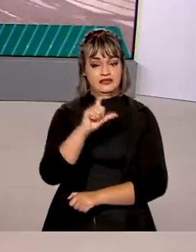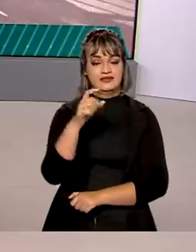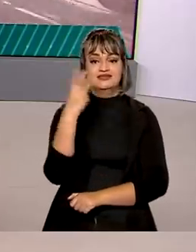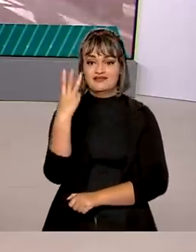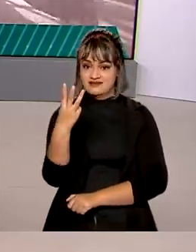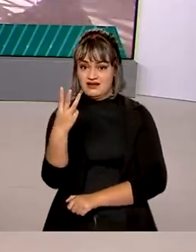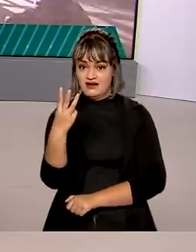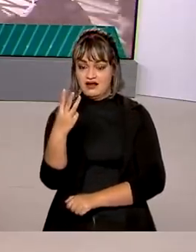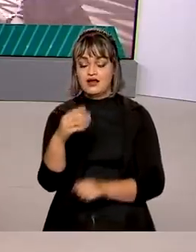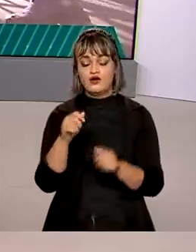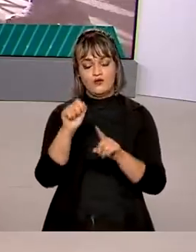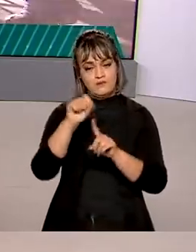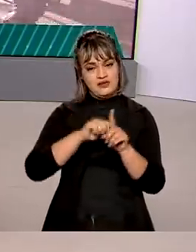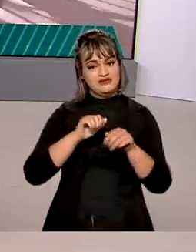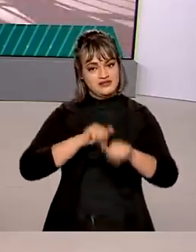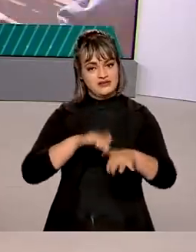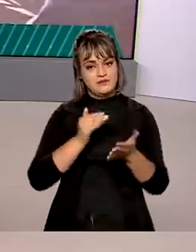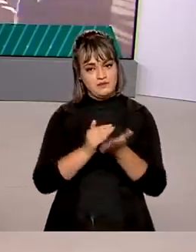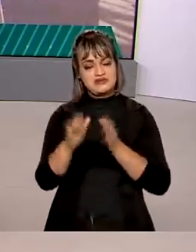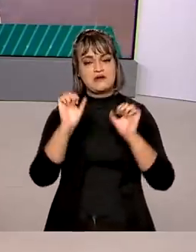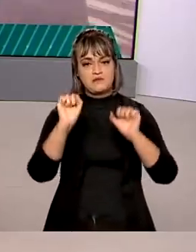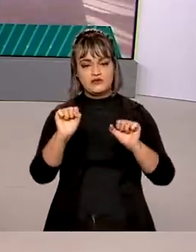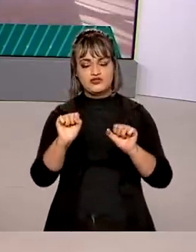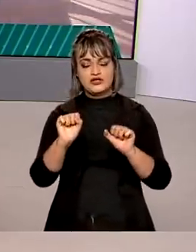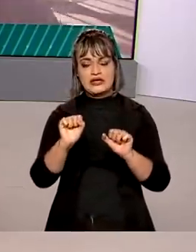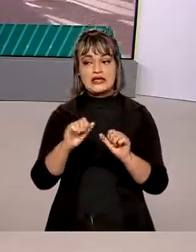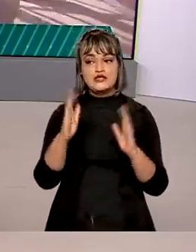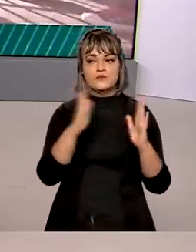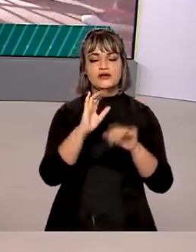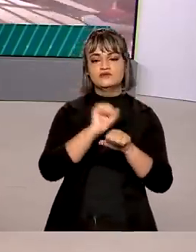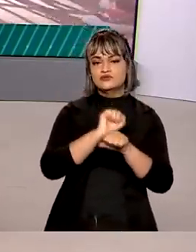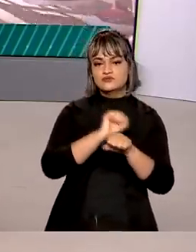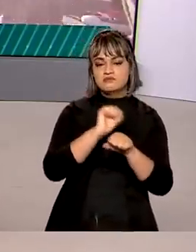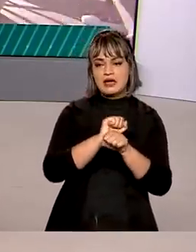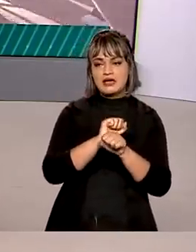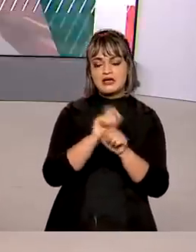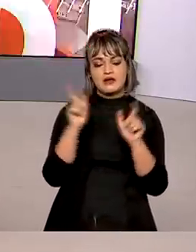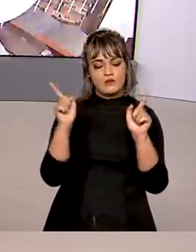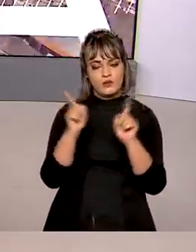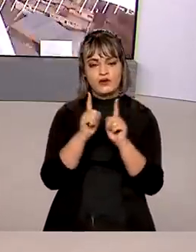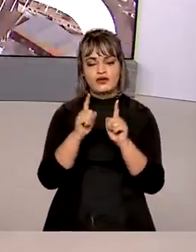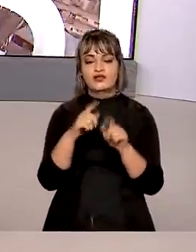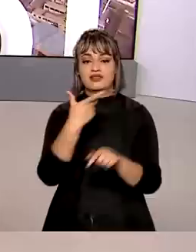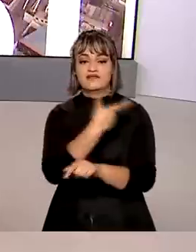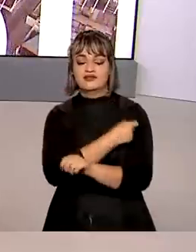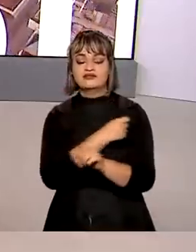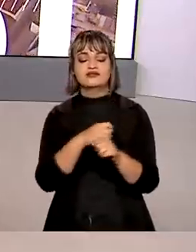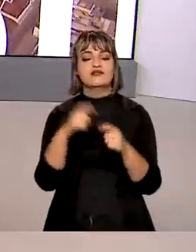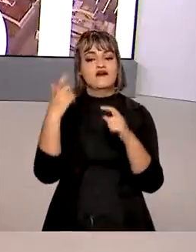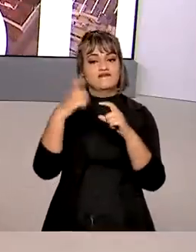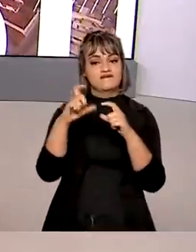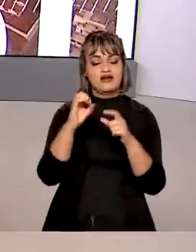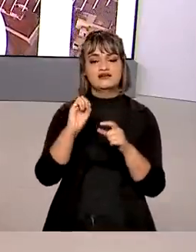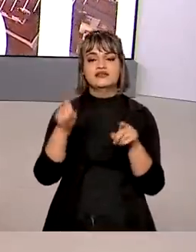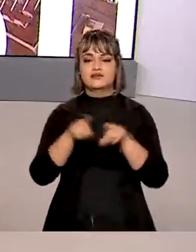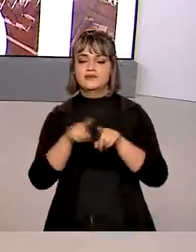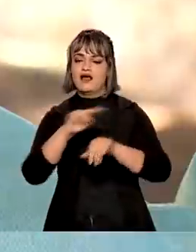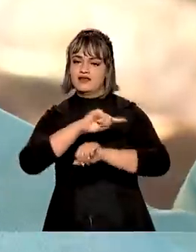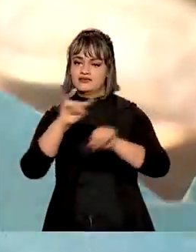O Ministério da Saúde também anunciou que haverá redução no intervalo dos imunizantes da Pfizer e da AstraZeneca.